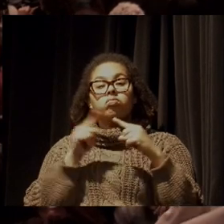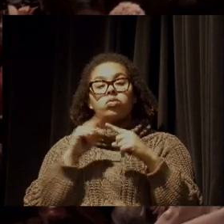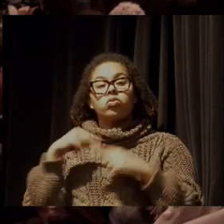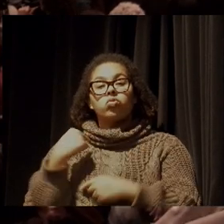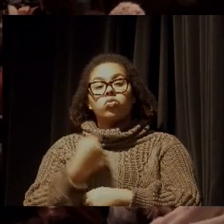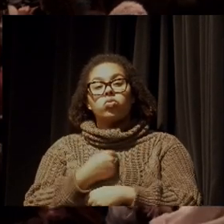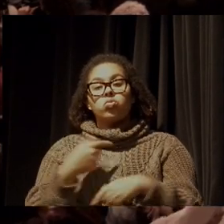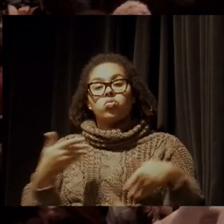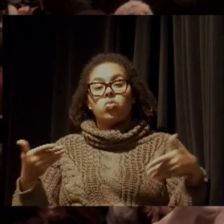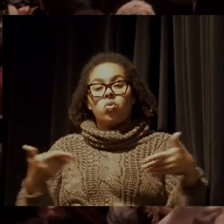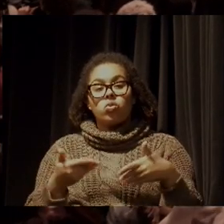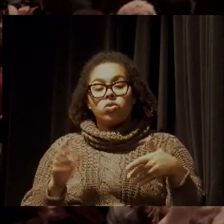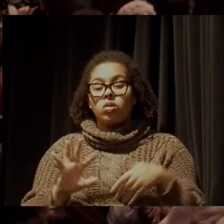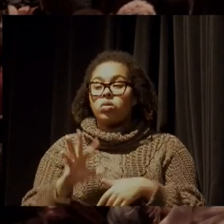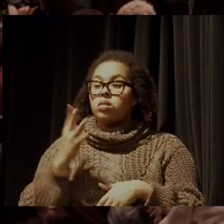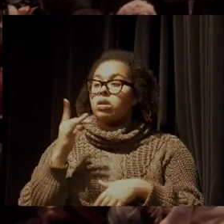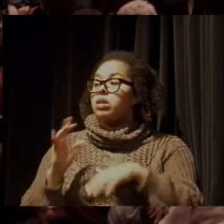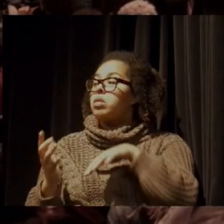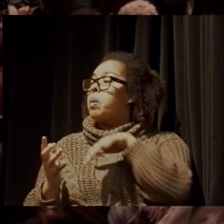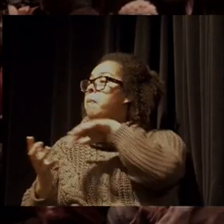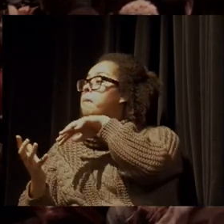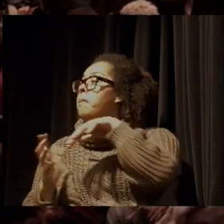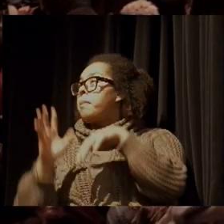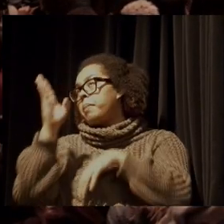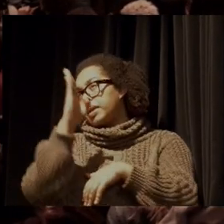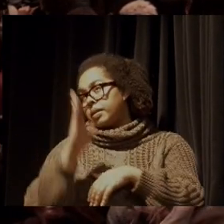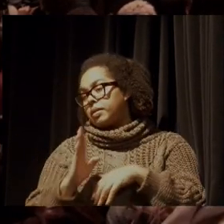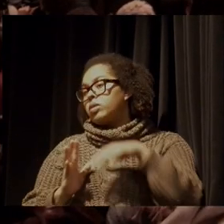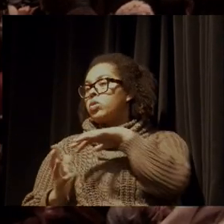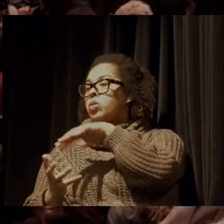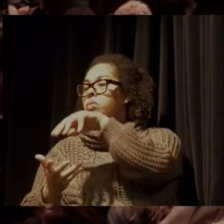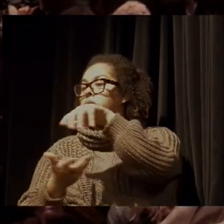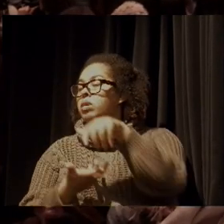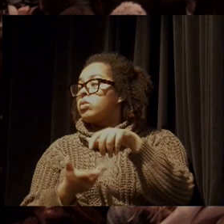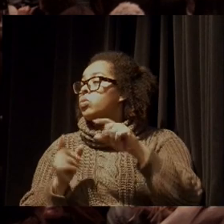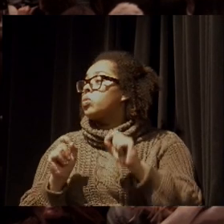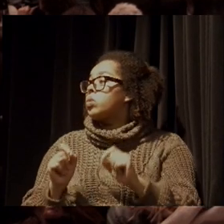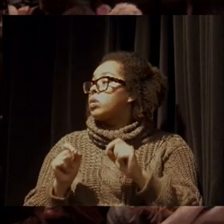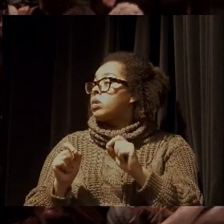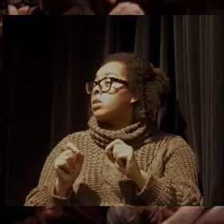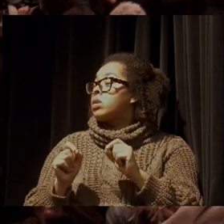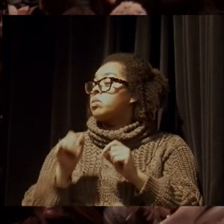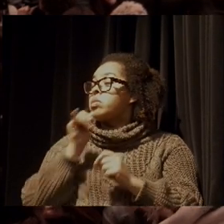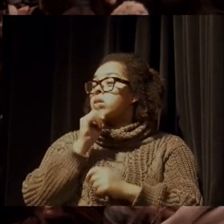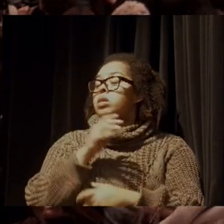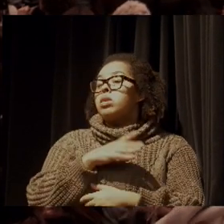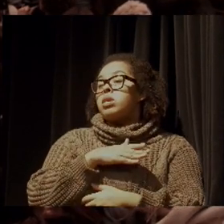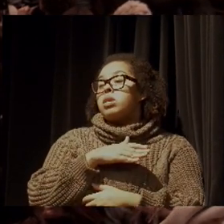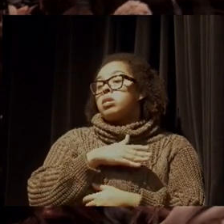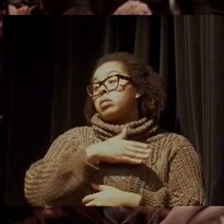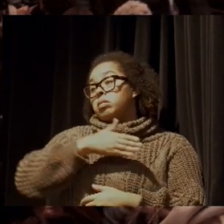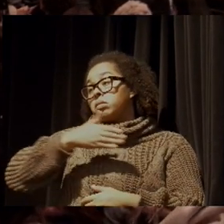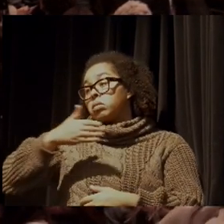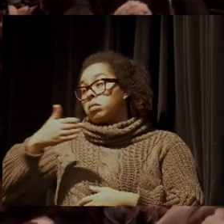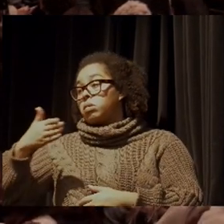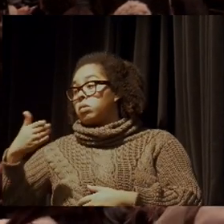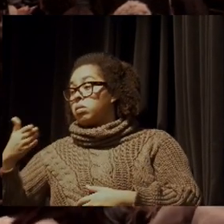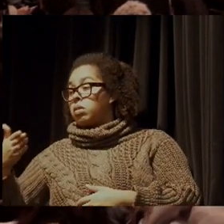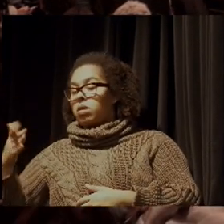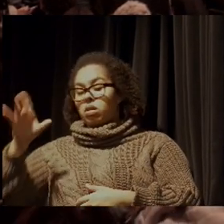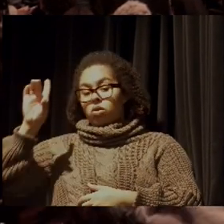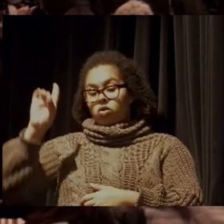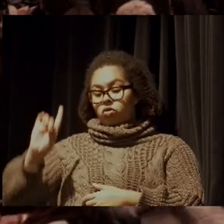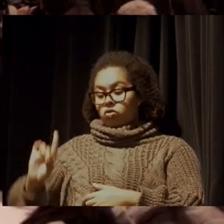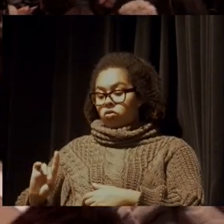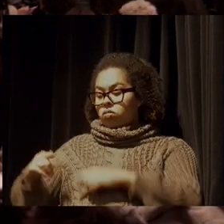acontecendo no mundo, não só no Brasil, vendo o Trump, é que, quer dizer, extrema-direita muito conservadora, com muita